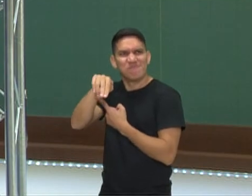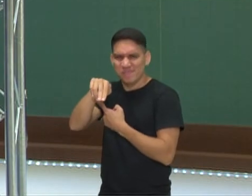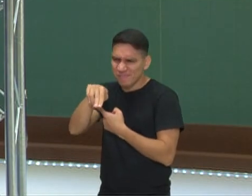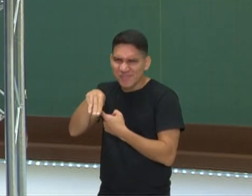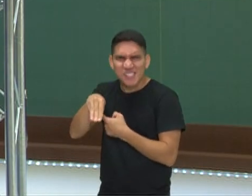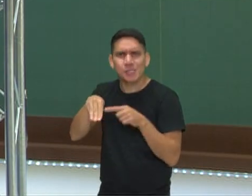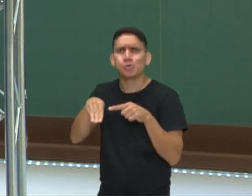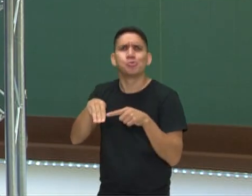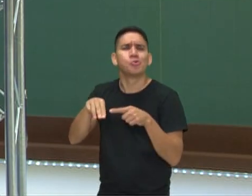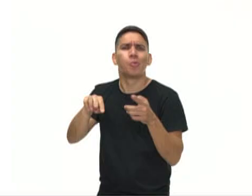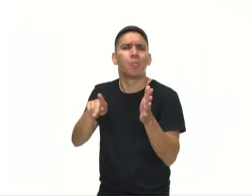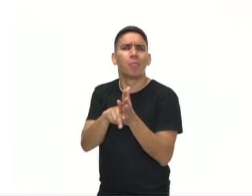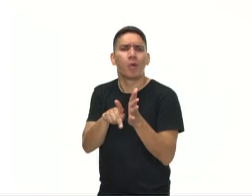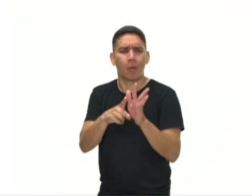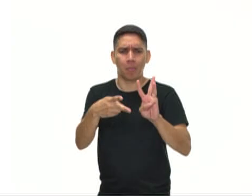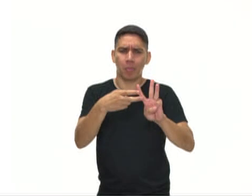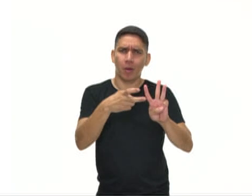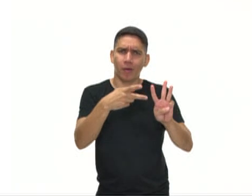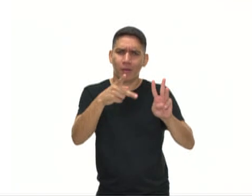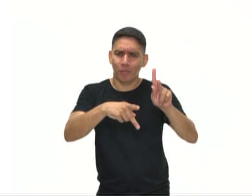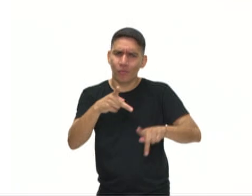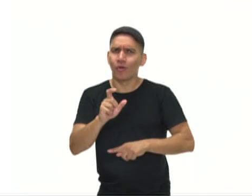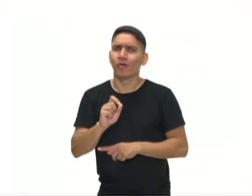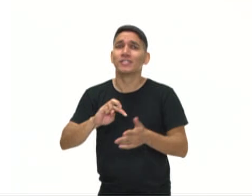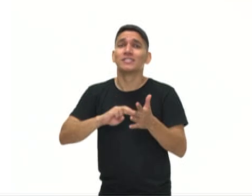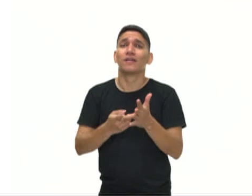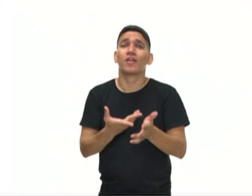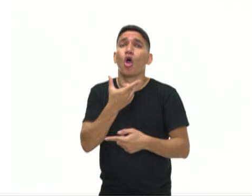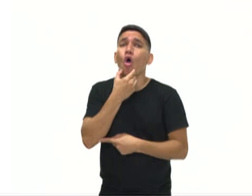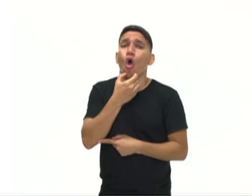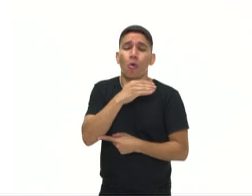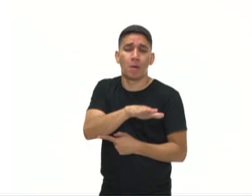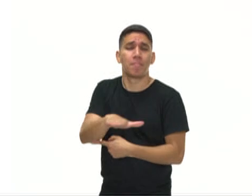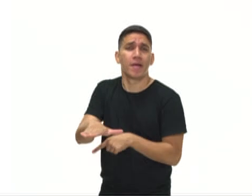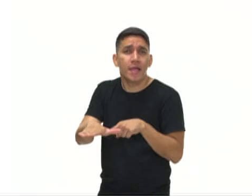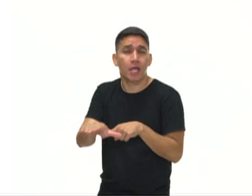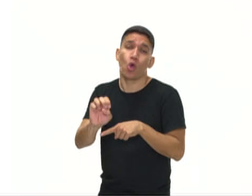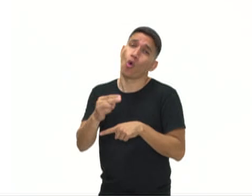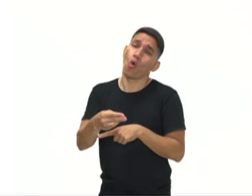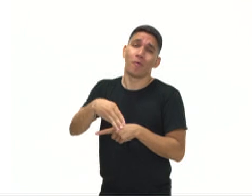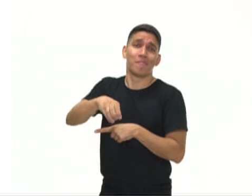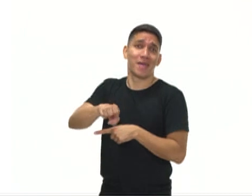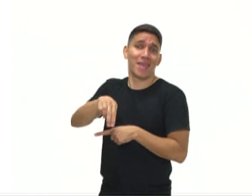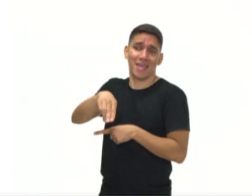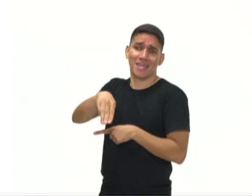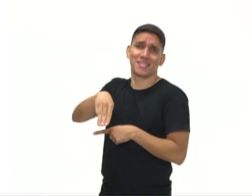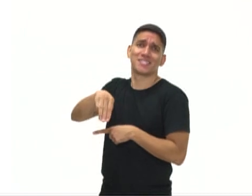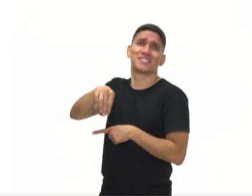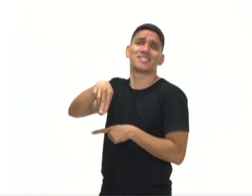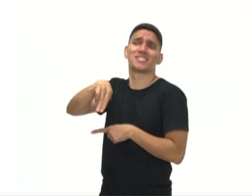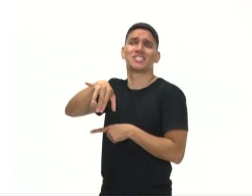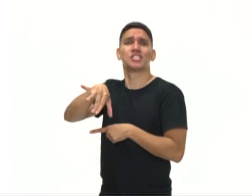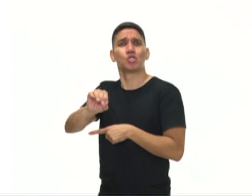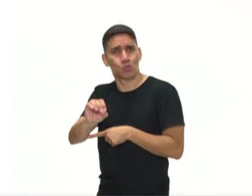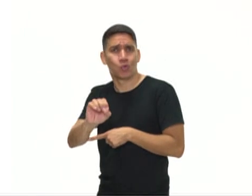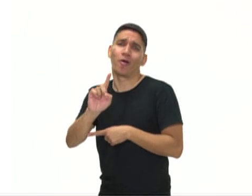indígenas significa o quê? Homem, né? Pequeno, homem pequeno ou menino. Então é o curumim.